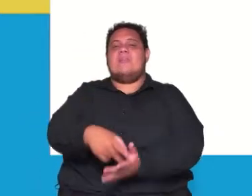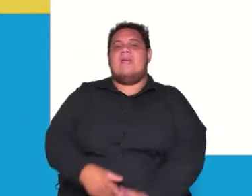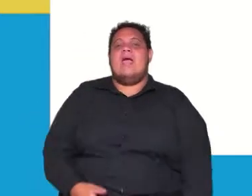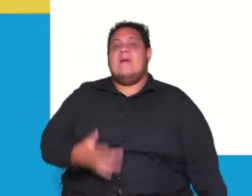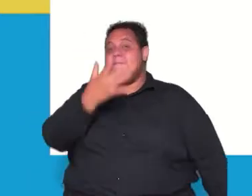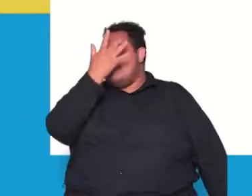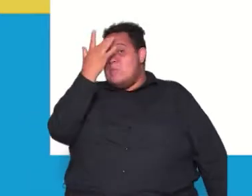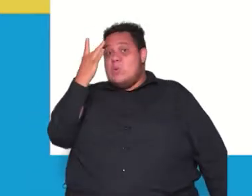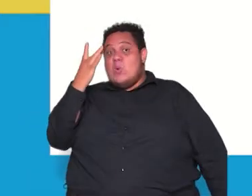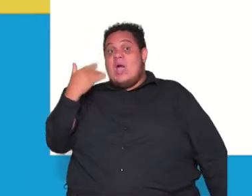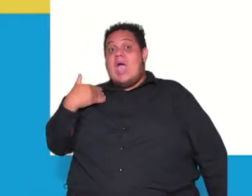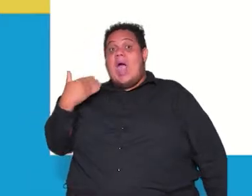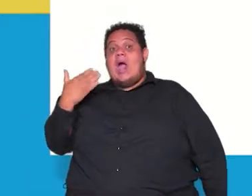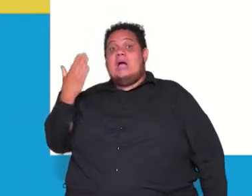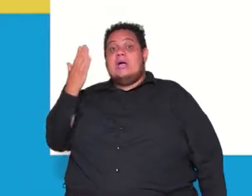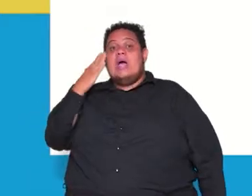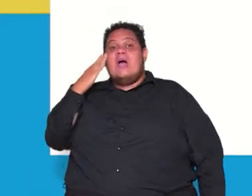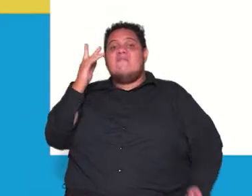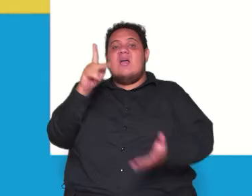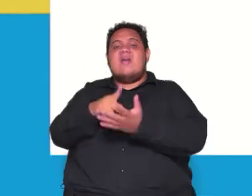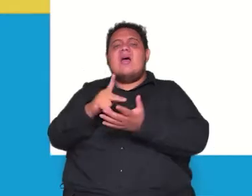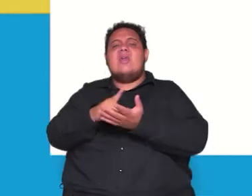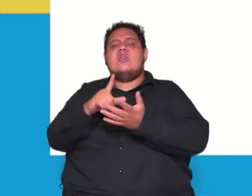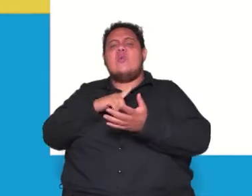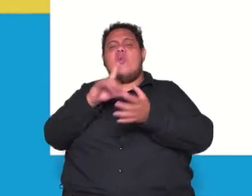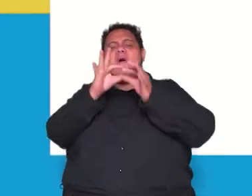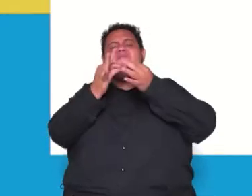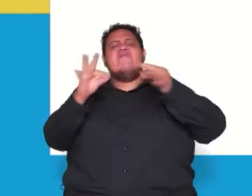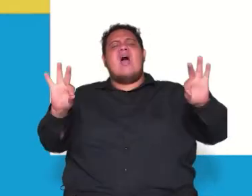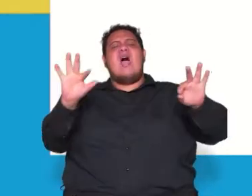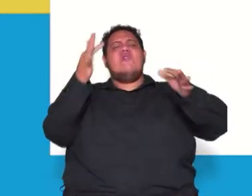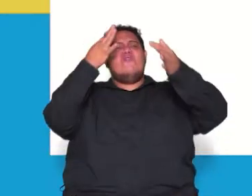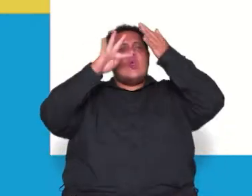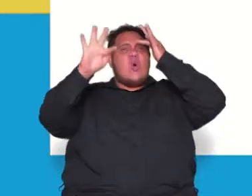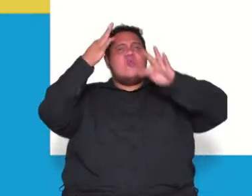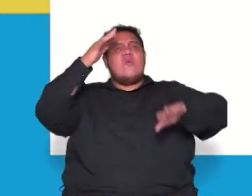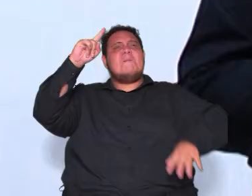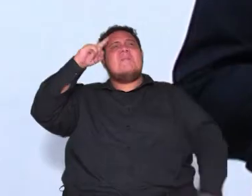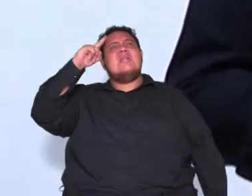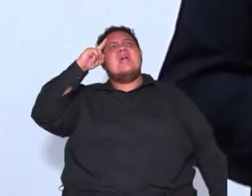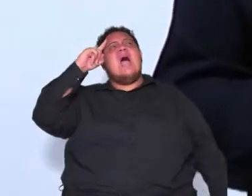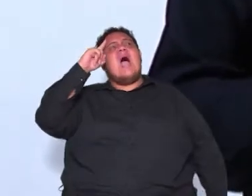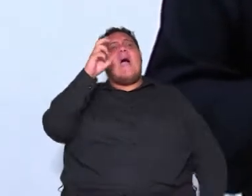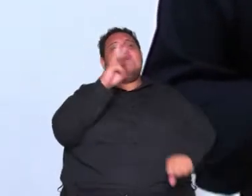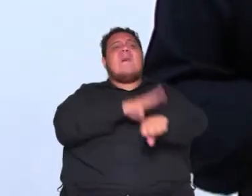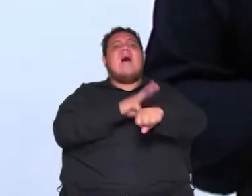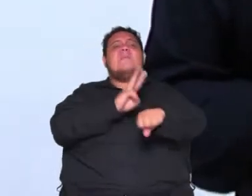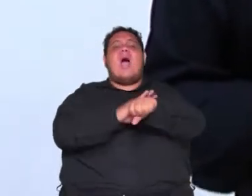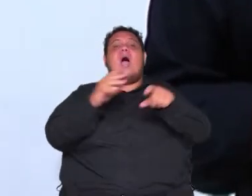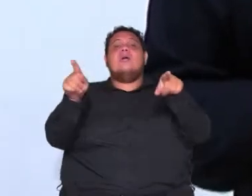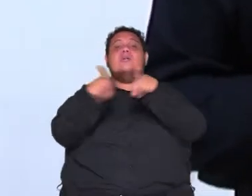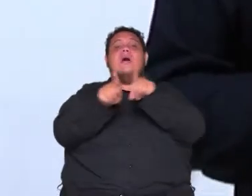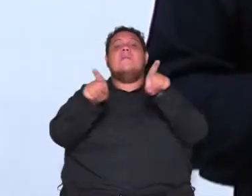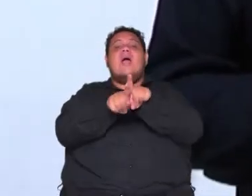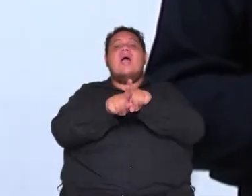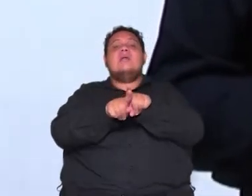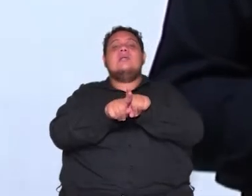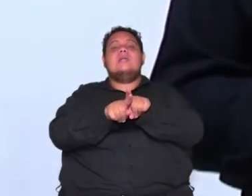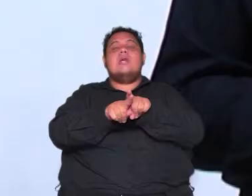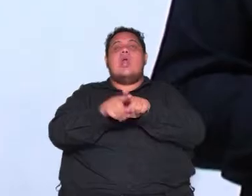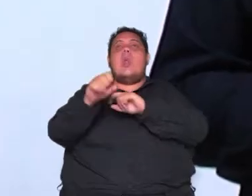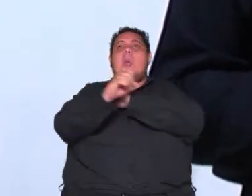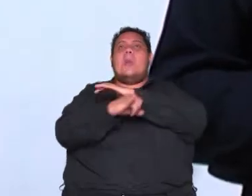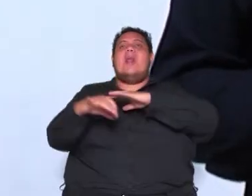tem uma frase de um filósofo de um pensador que era matemático também também do